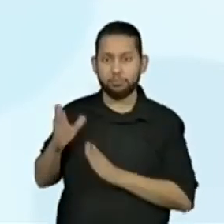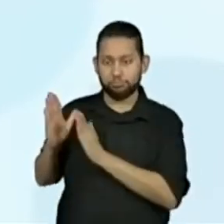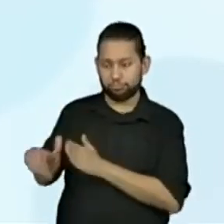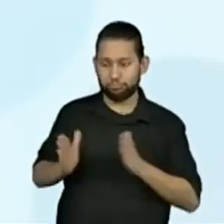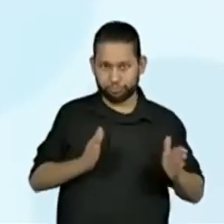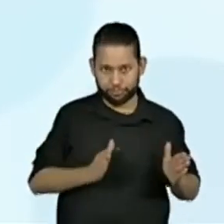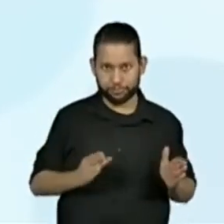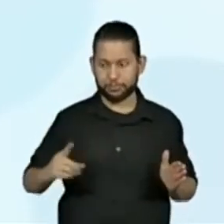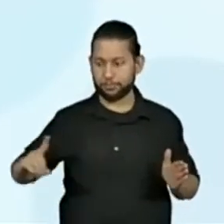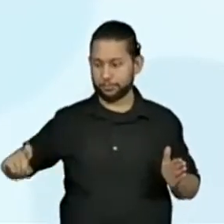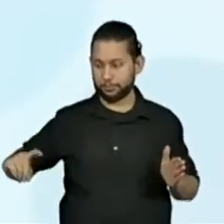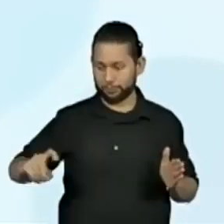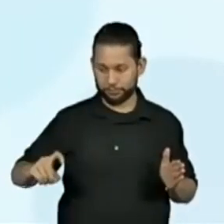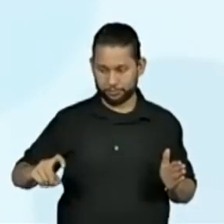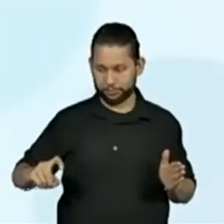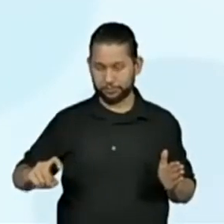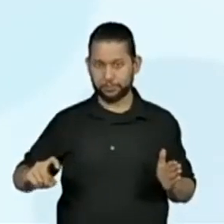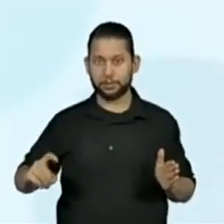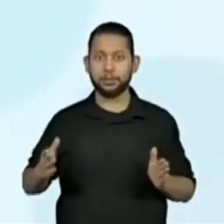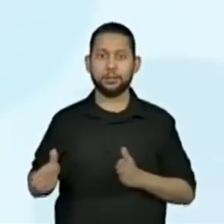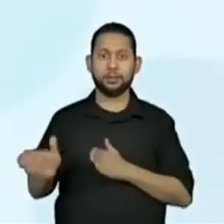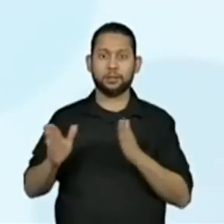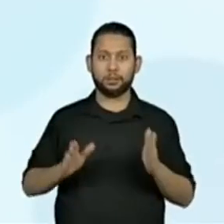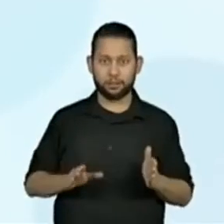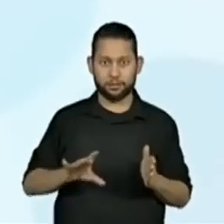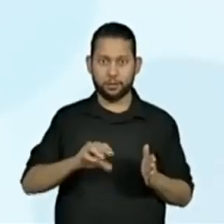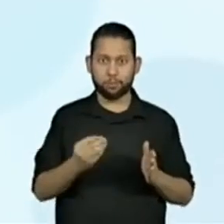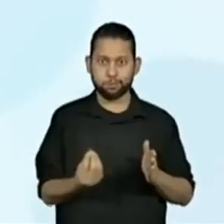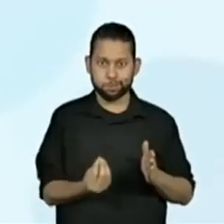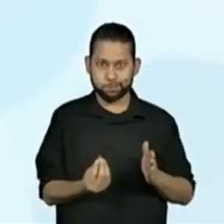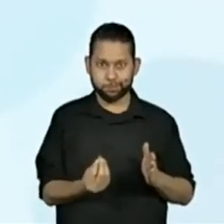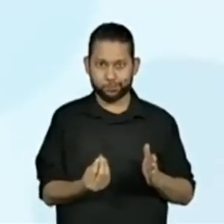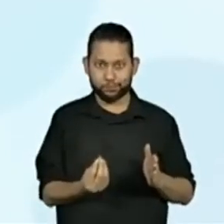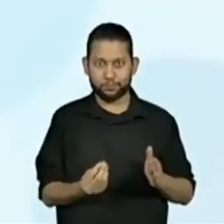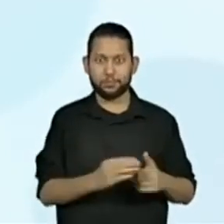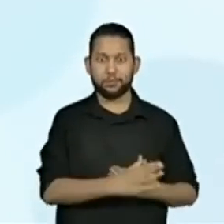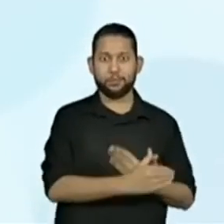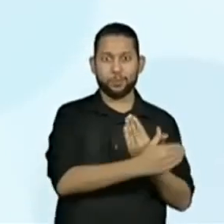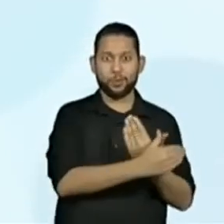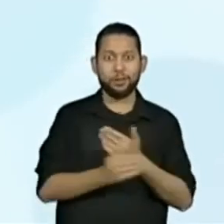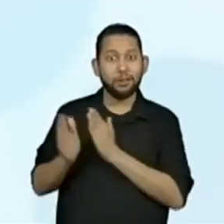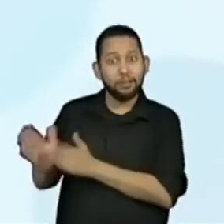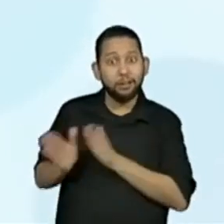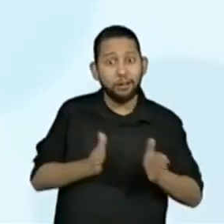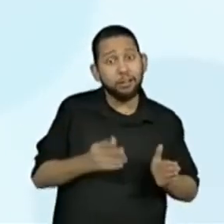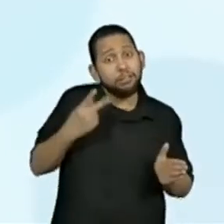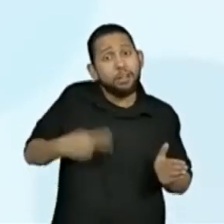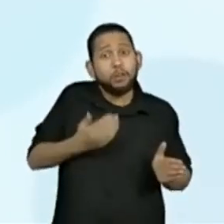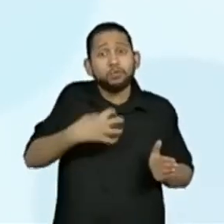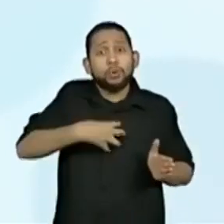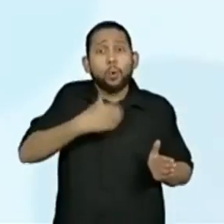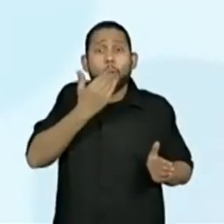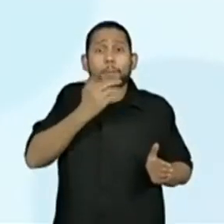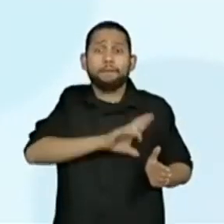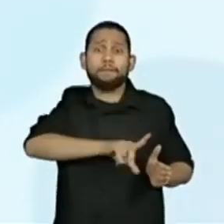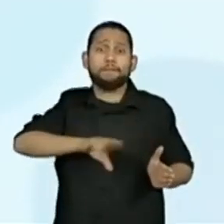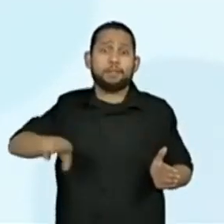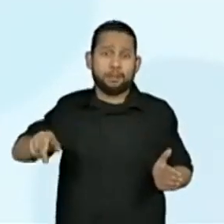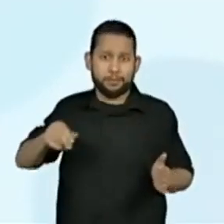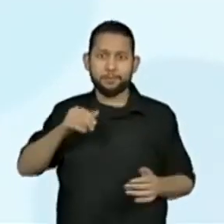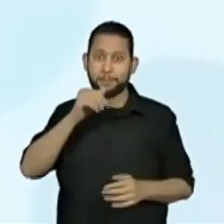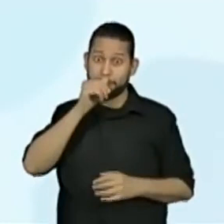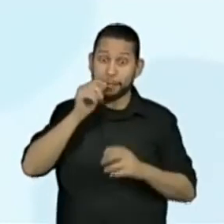Então, vamos continuar. As cidades não são os ambientes mais adequados para esses